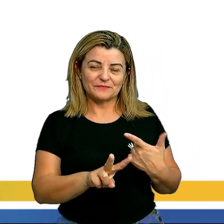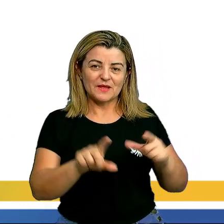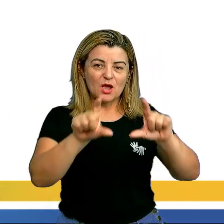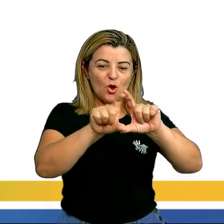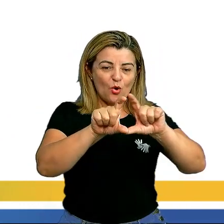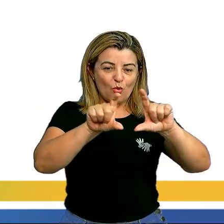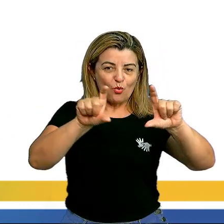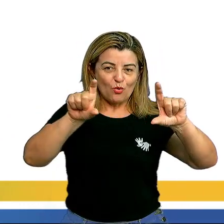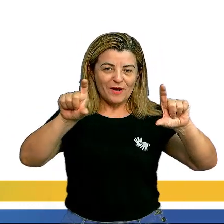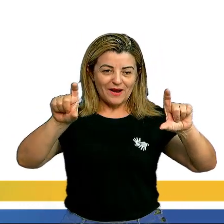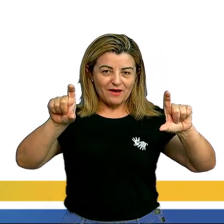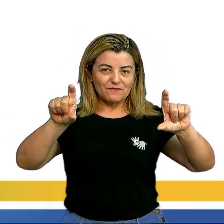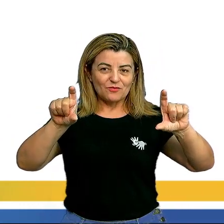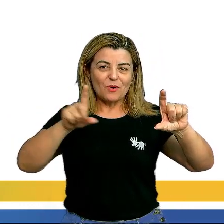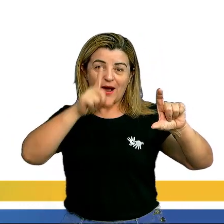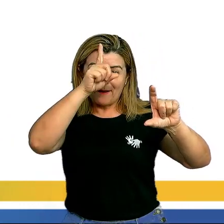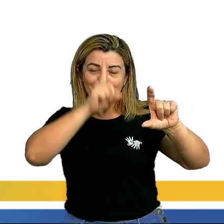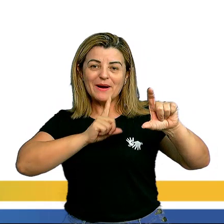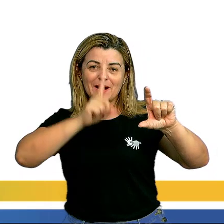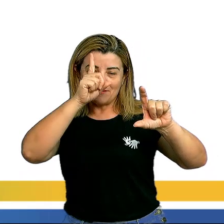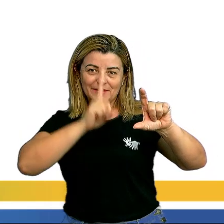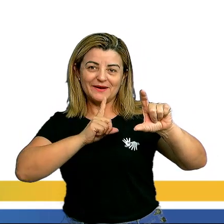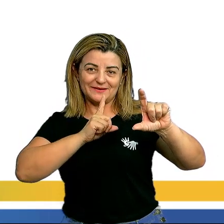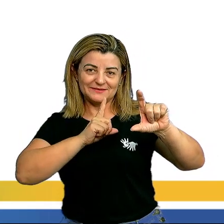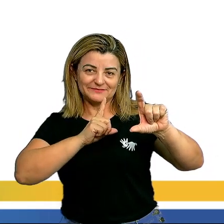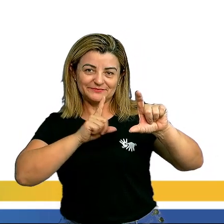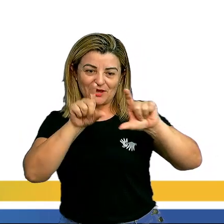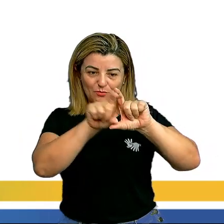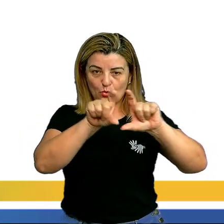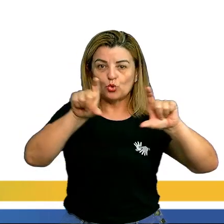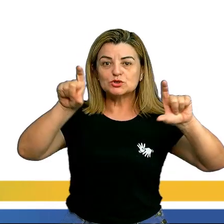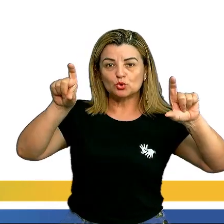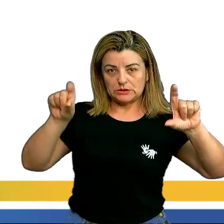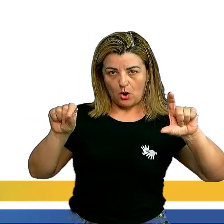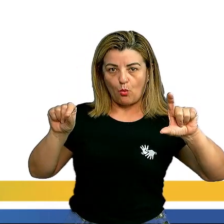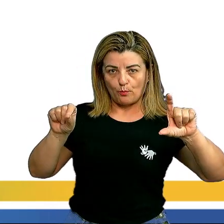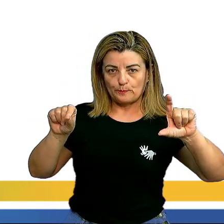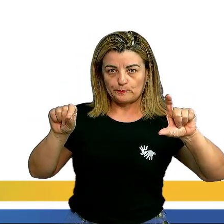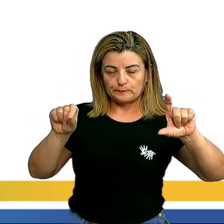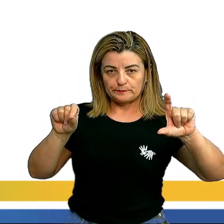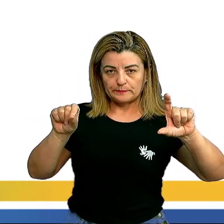gráfico de barra amarelo na parte horizontal. Tudo bem?